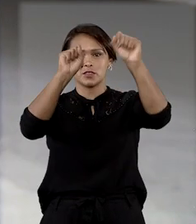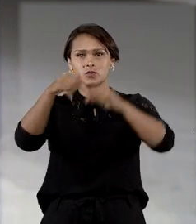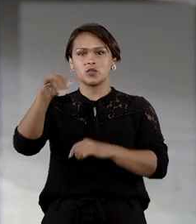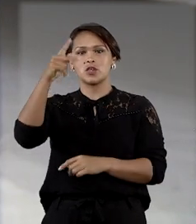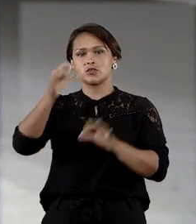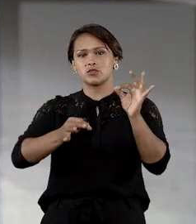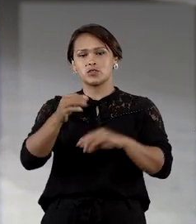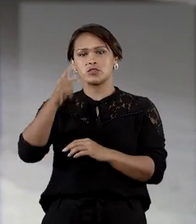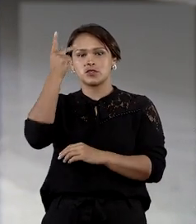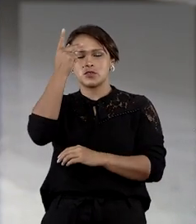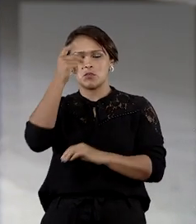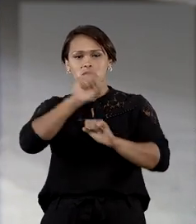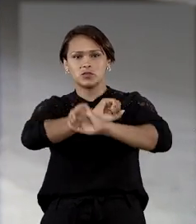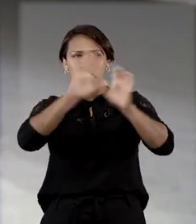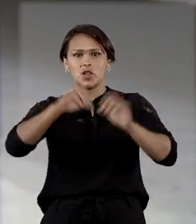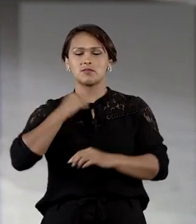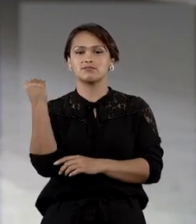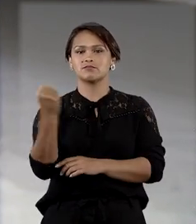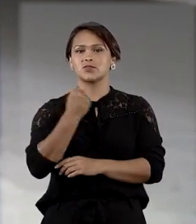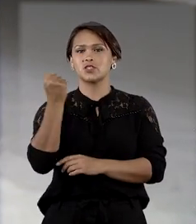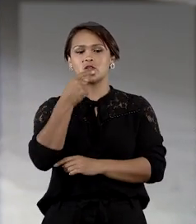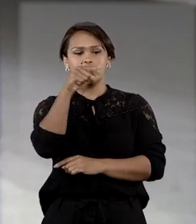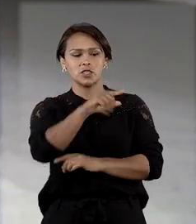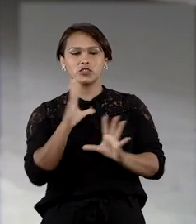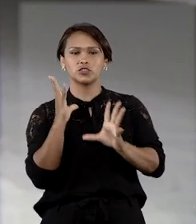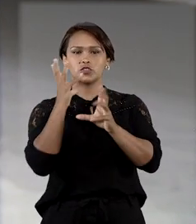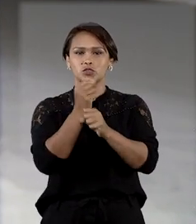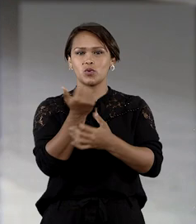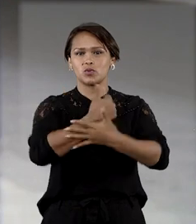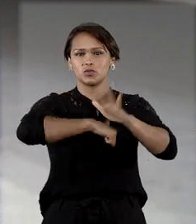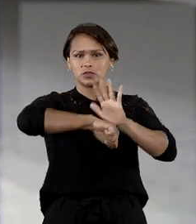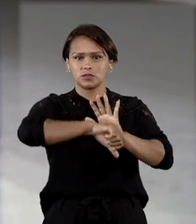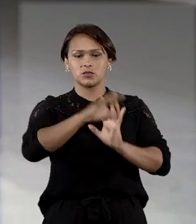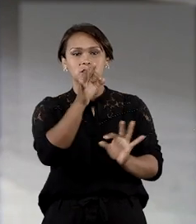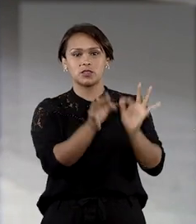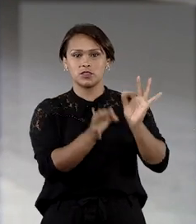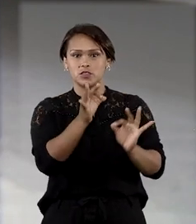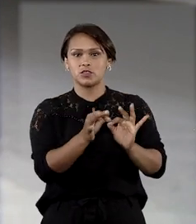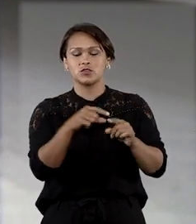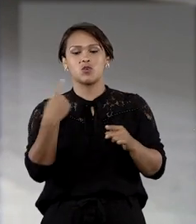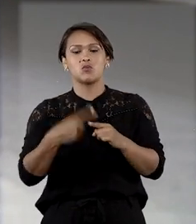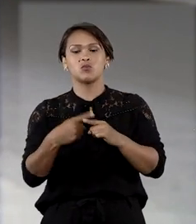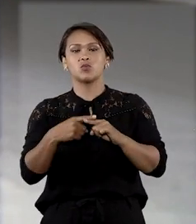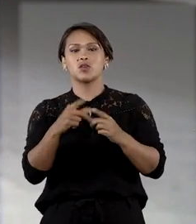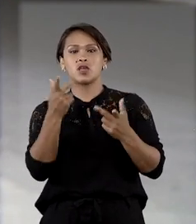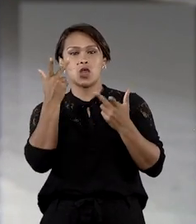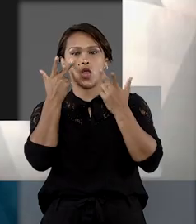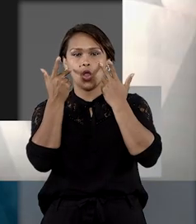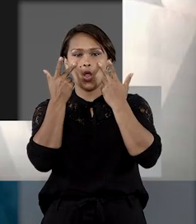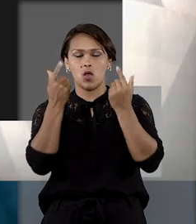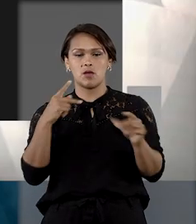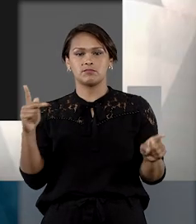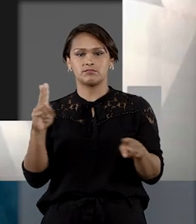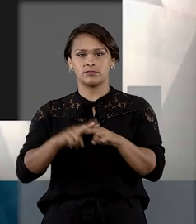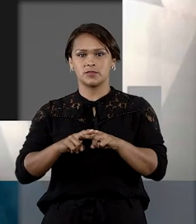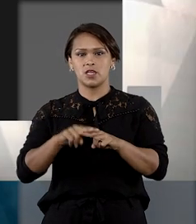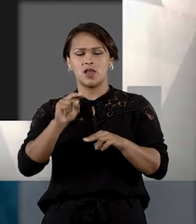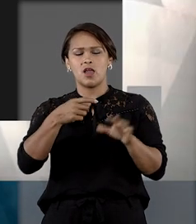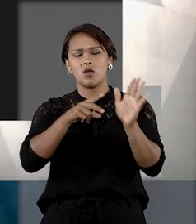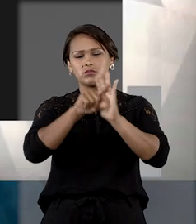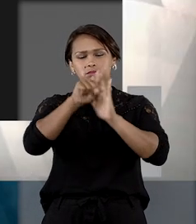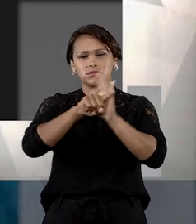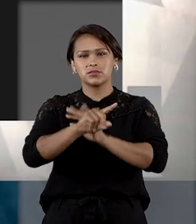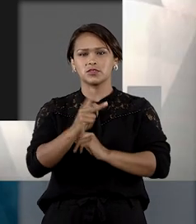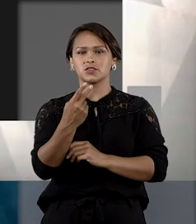Justiça de São Paulo evidenciou a gravidade concreta do delito e justificou a prisão em flagrante. Ao analisar o habeas